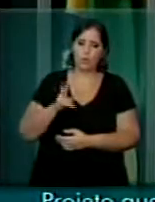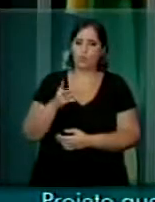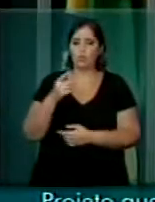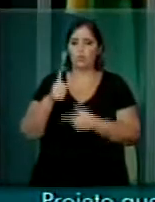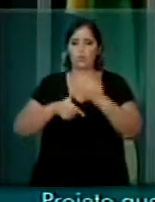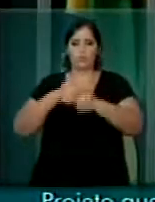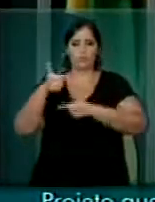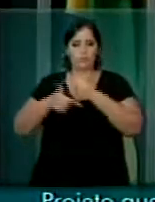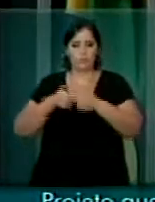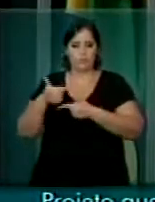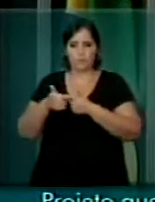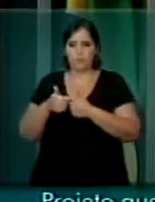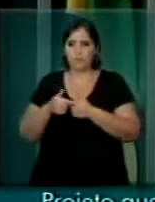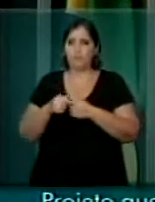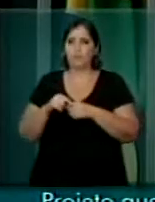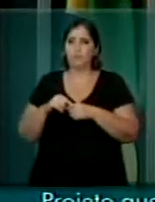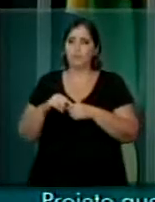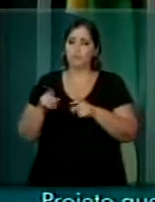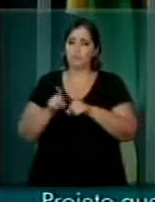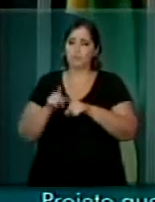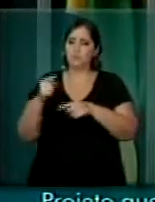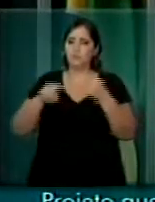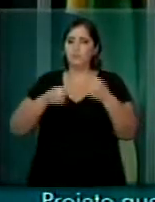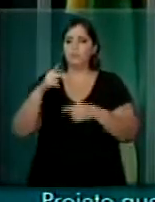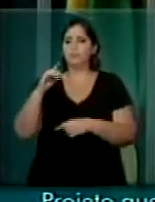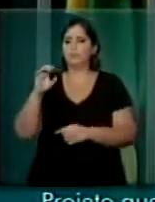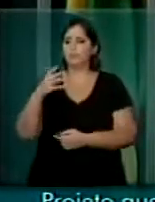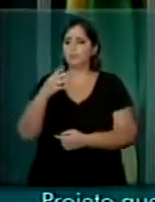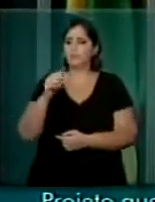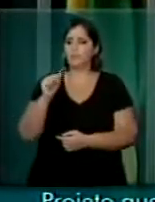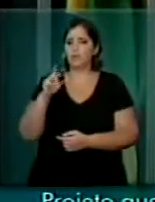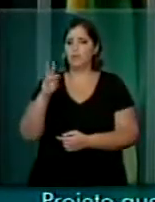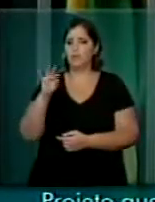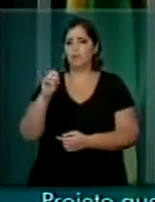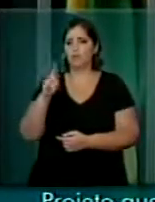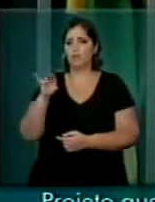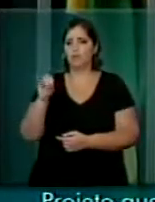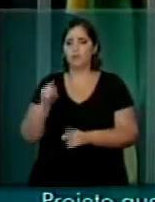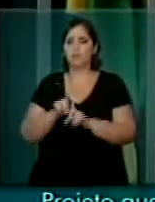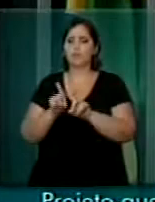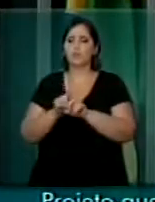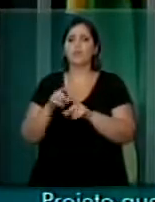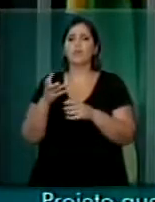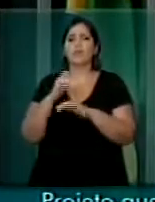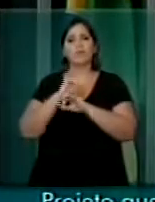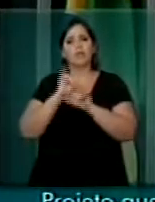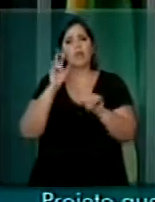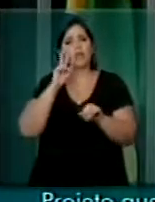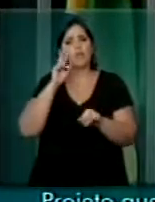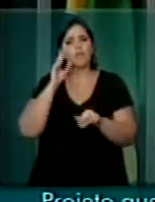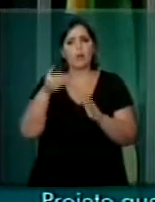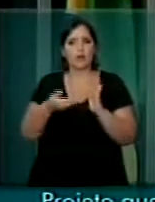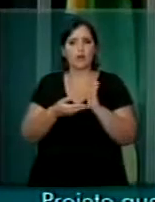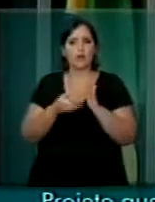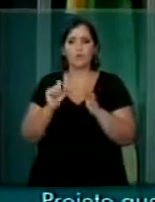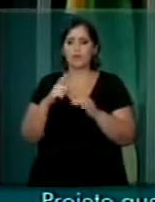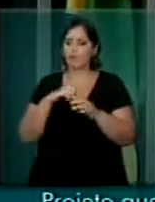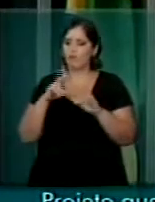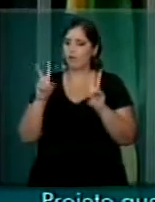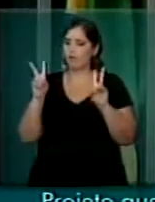assunto. Estamos discutindo a PEC dos cartórios, mas eu queria lembrar também a esta Casa que há um tema